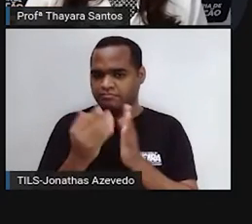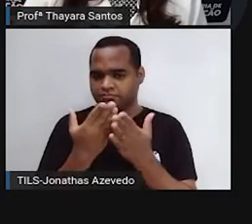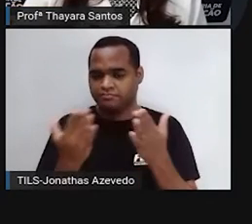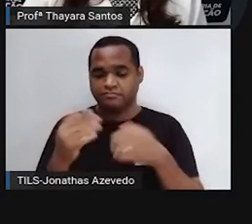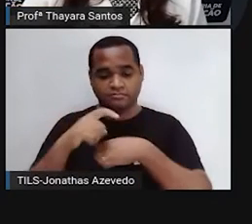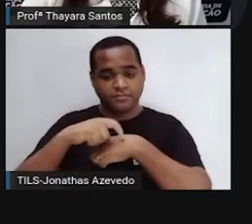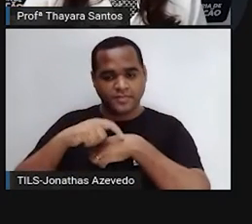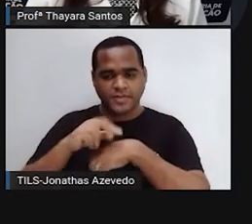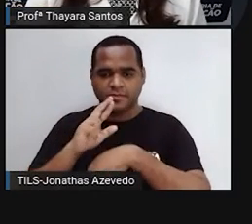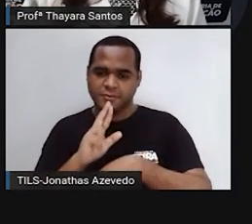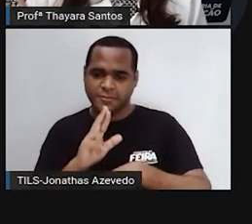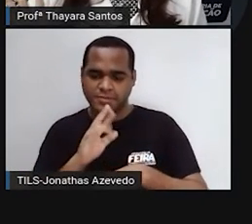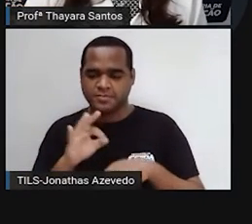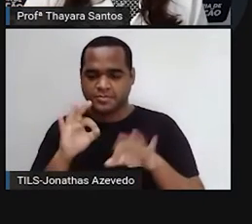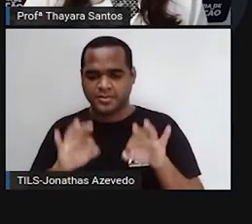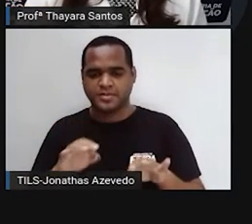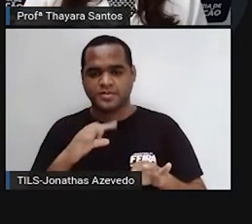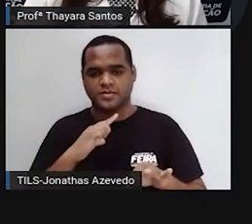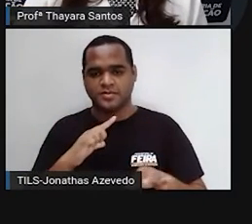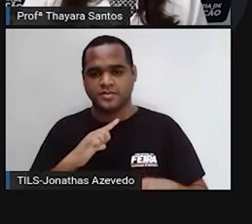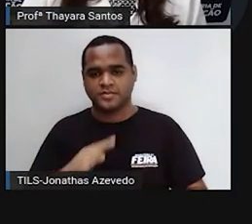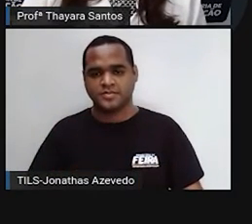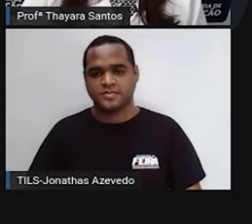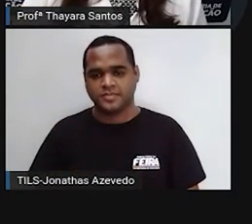um tempo para responder elas, 30 segundos.